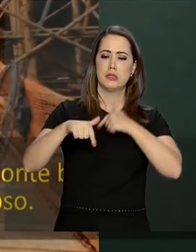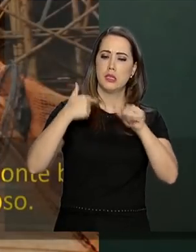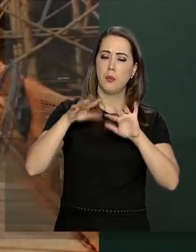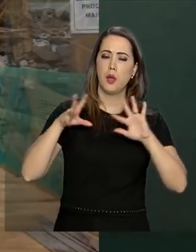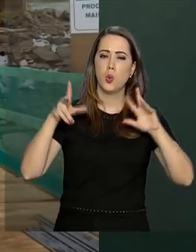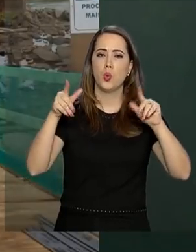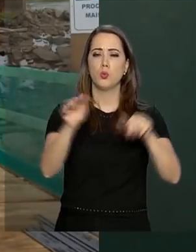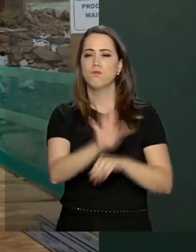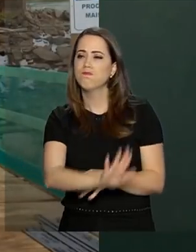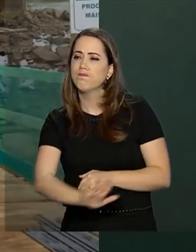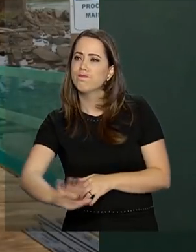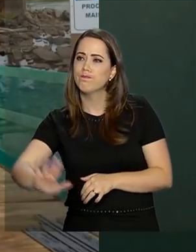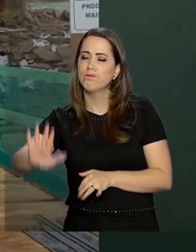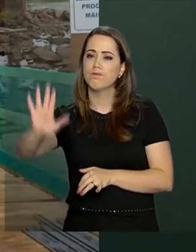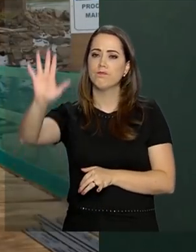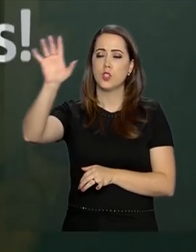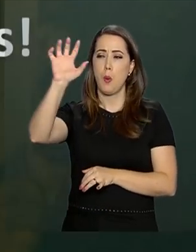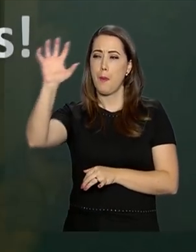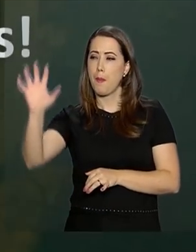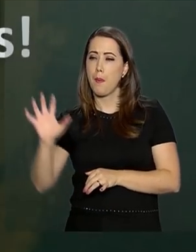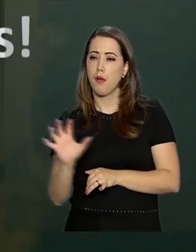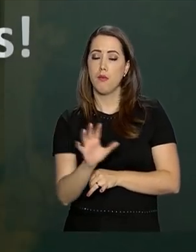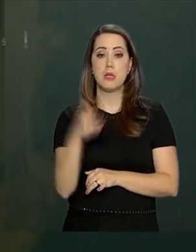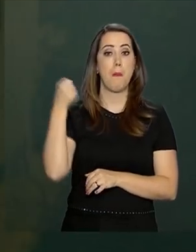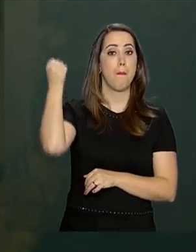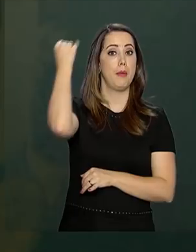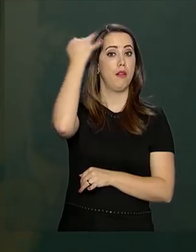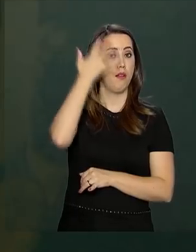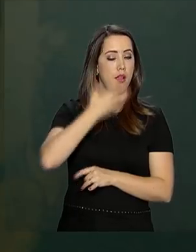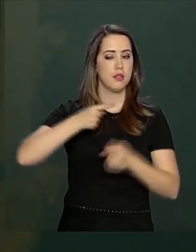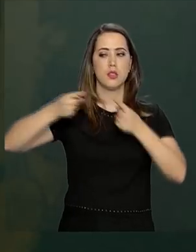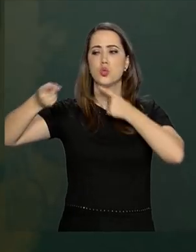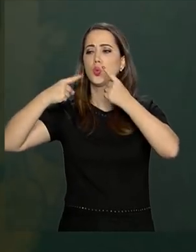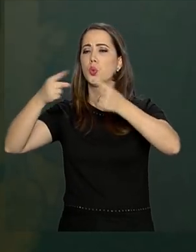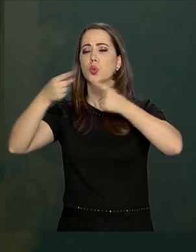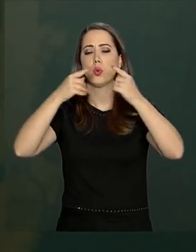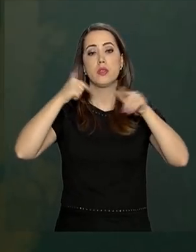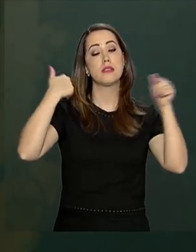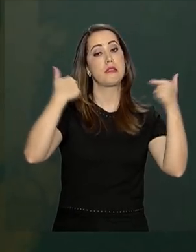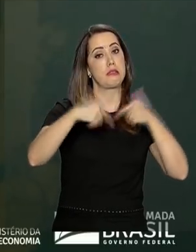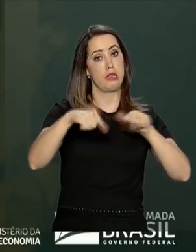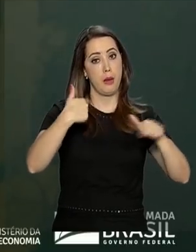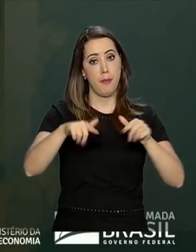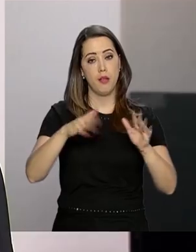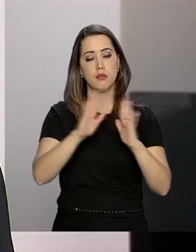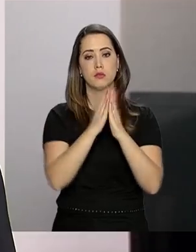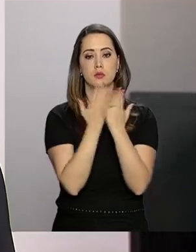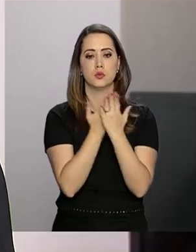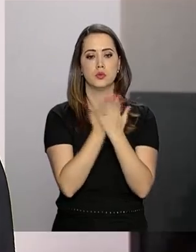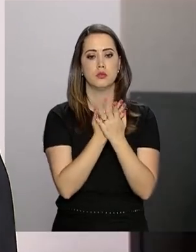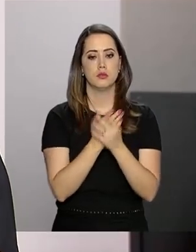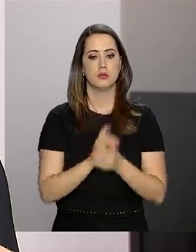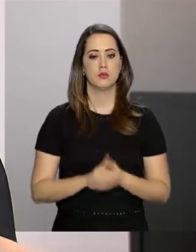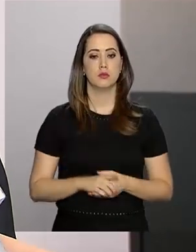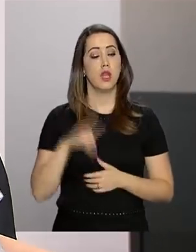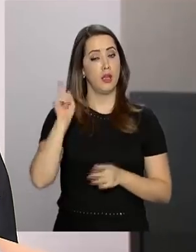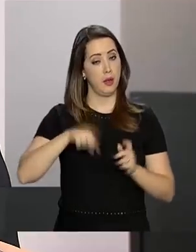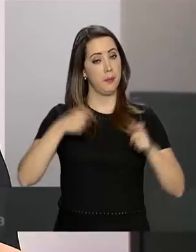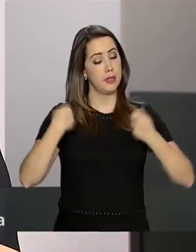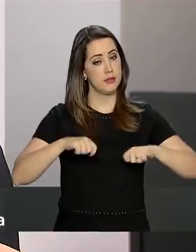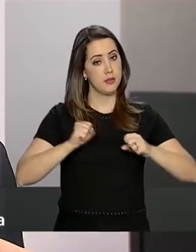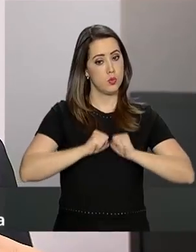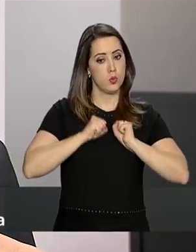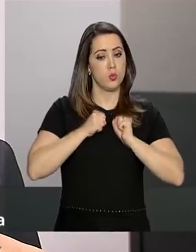em todas as regiões do país, com palestras, debates e atividades em escolas. É necessário um esforço